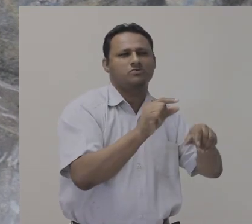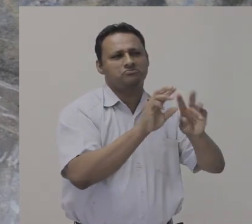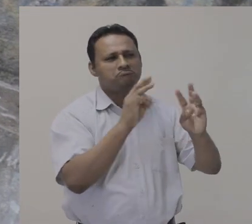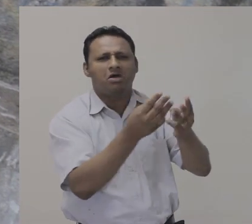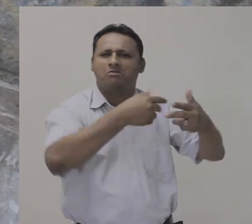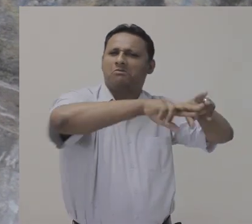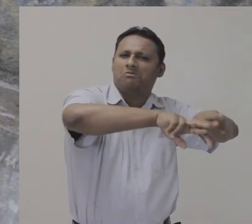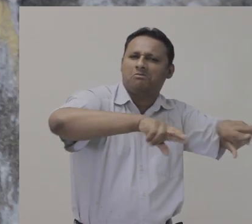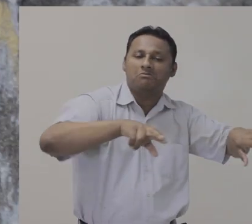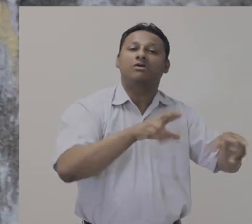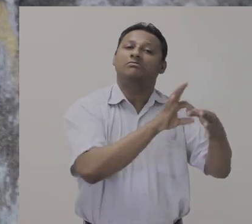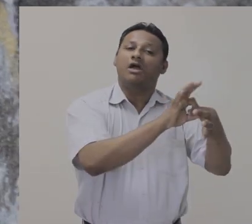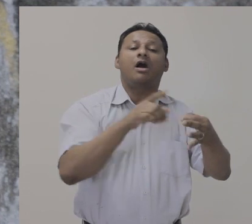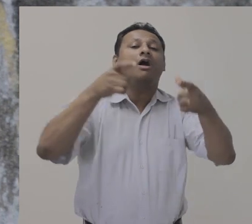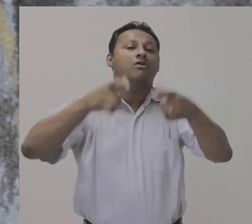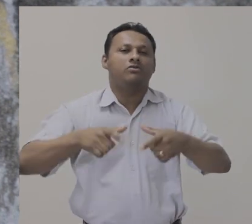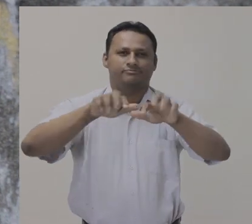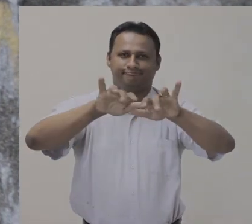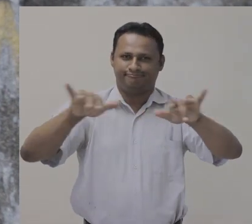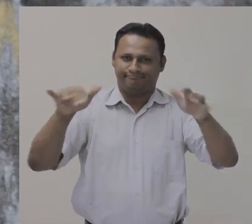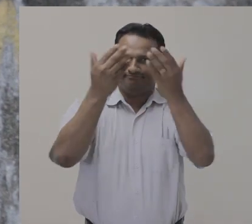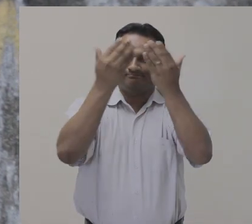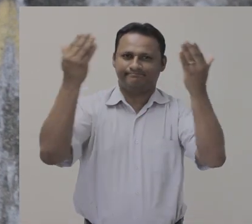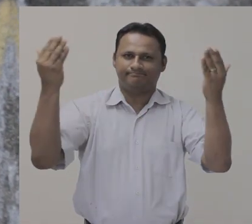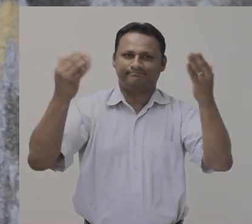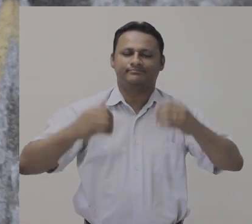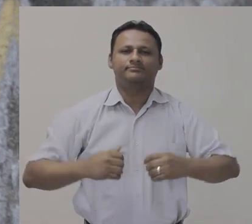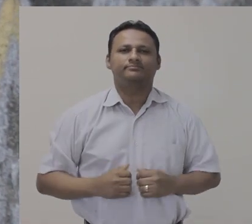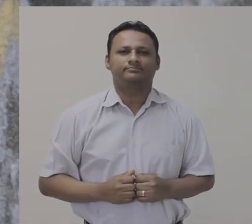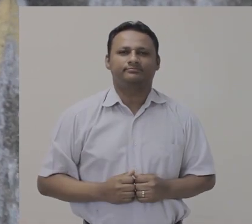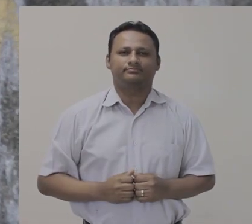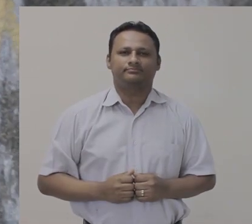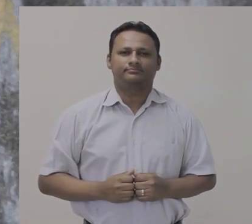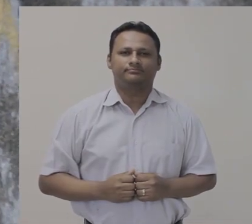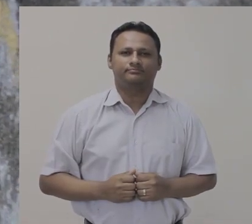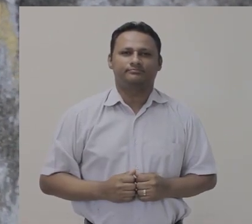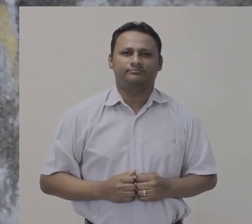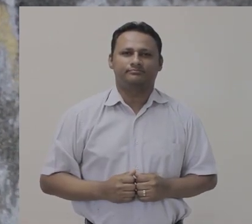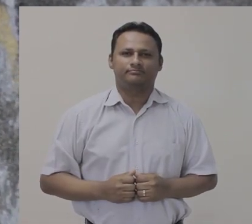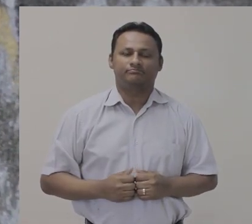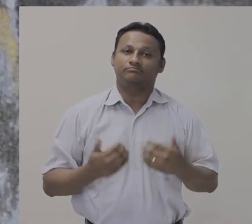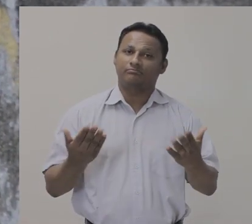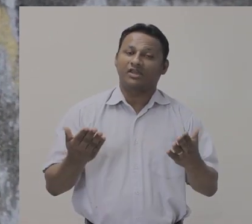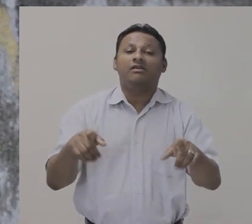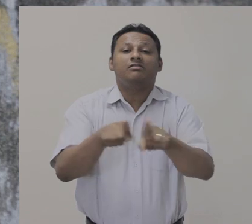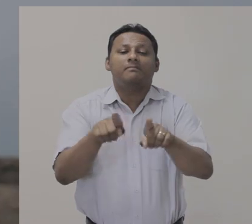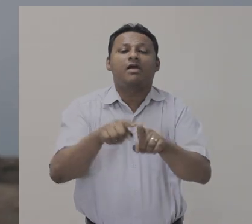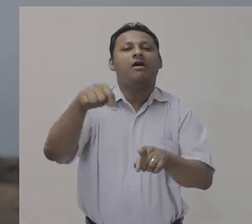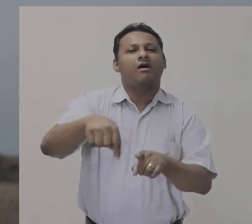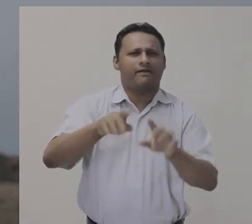e exposições. Acesse o site agromaissustentável.com e confira a programação do evento.